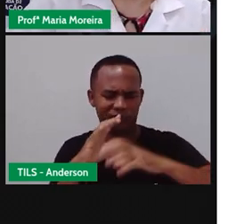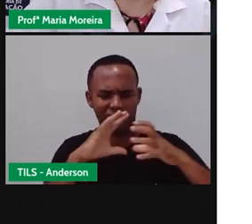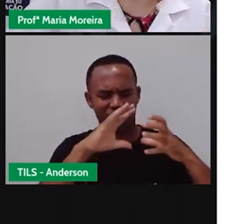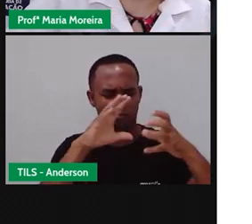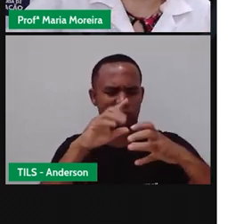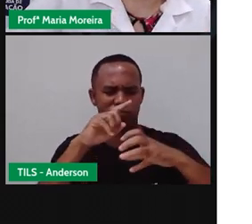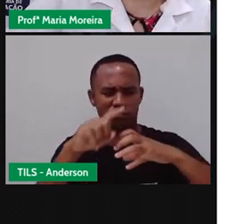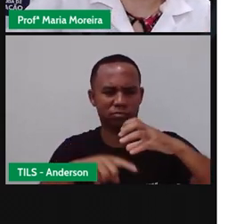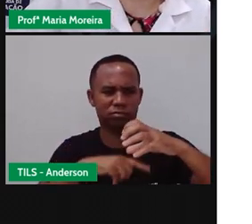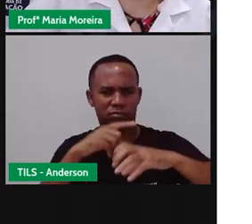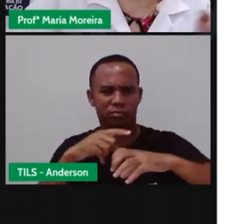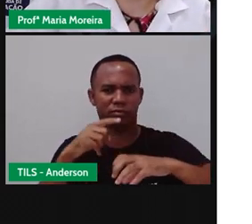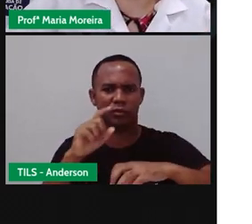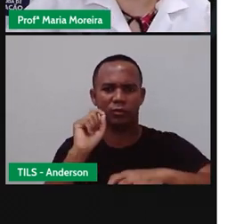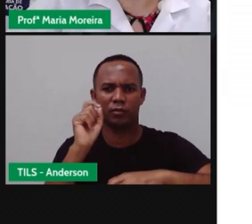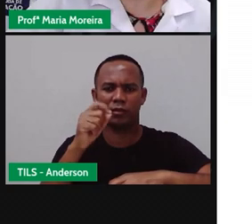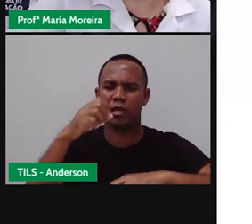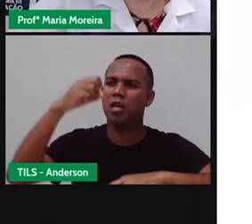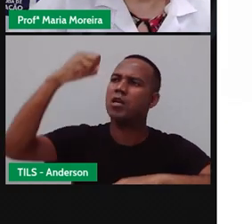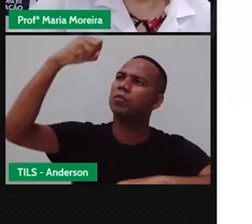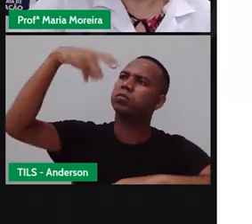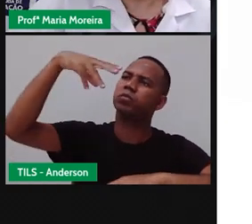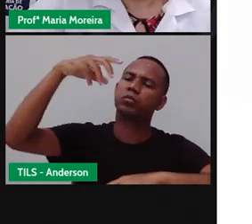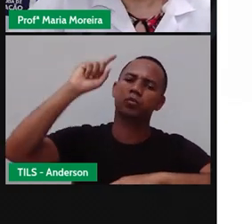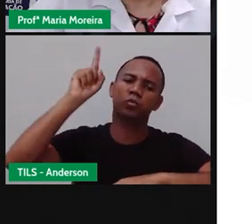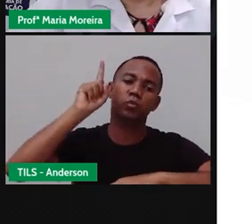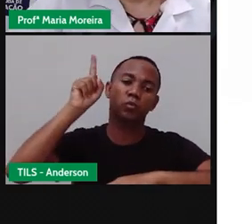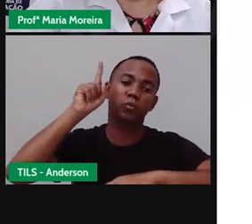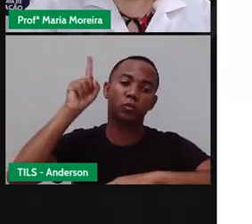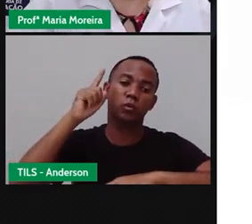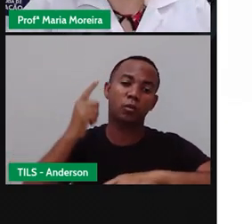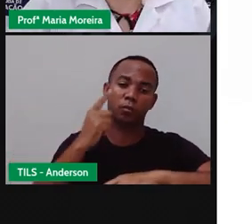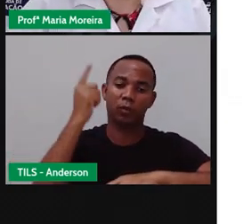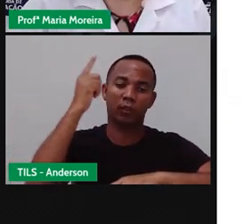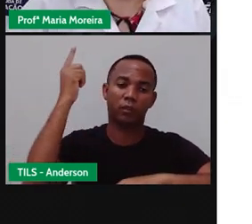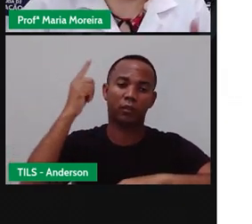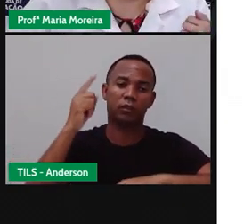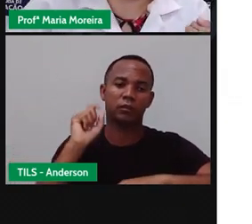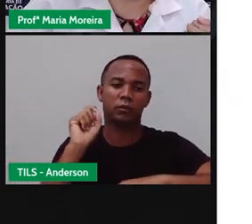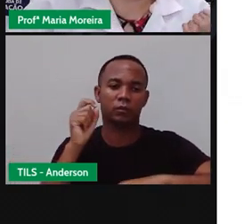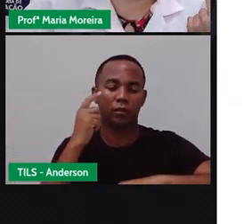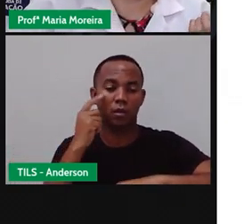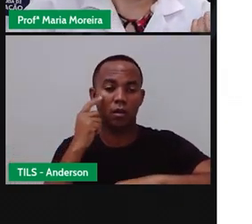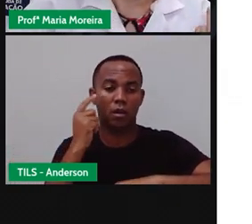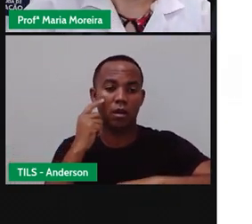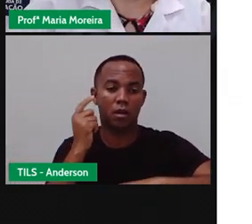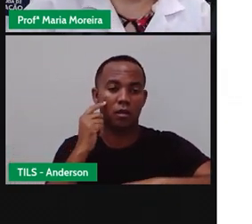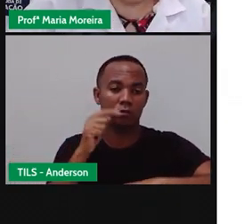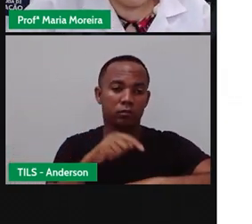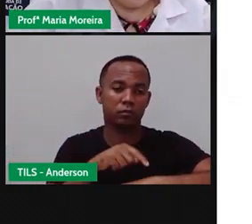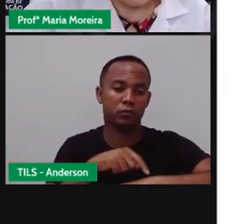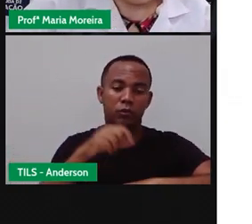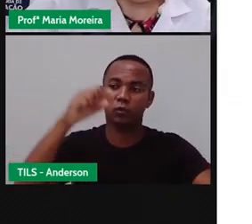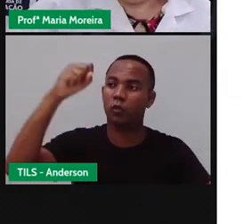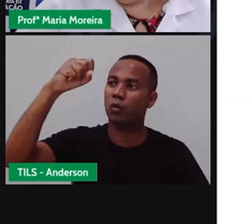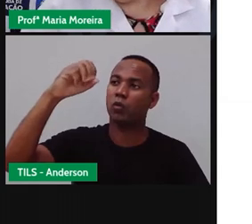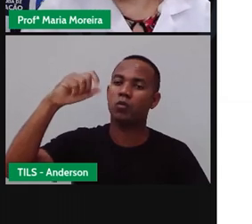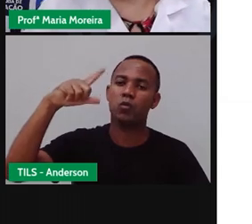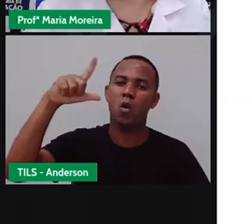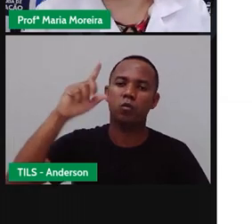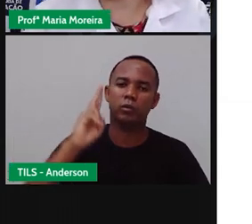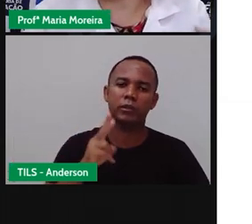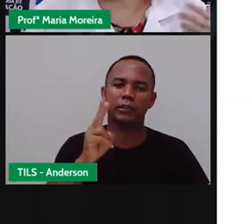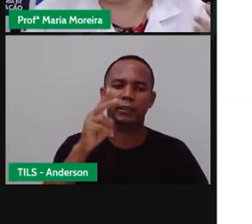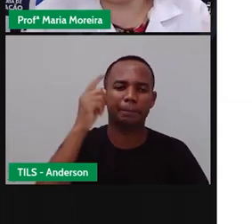em relação ao principal estrela do sistema solar. Então, era o quê? O relógio solar. Não é